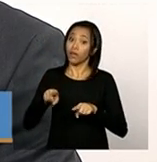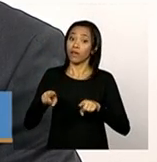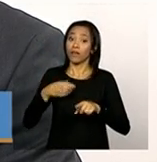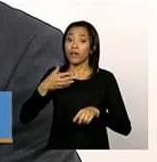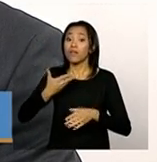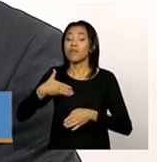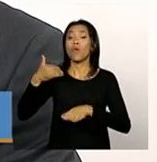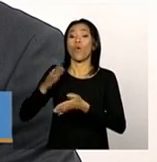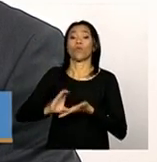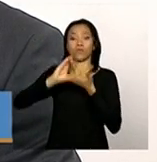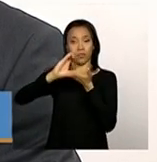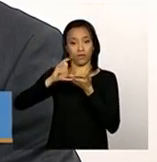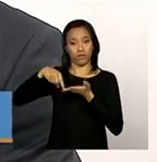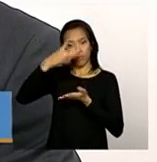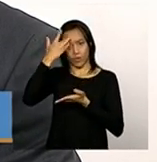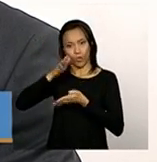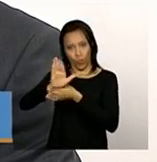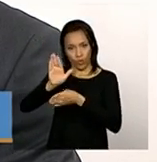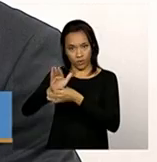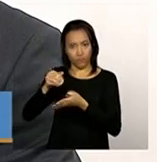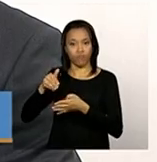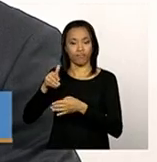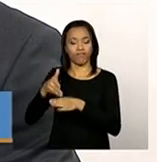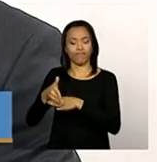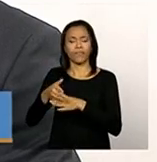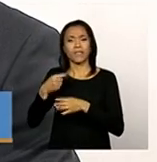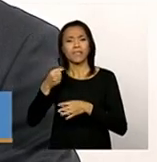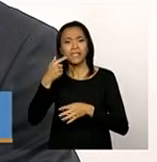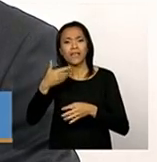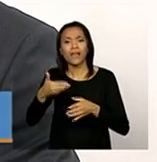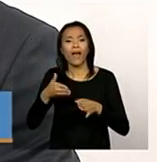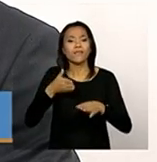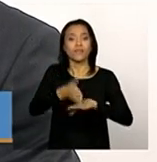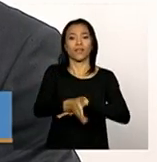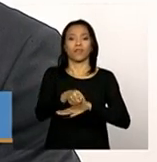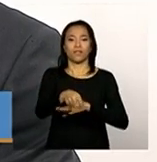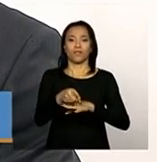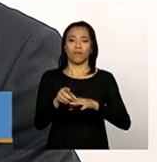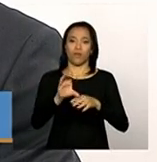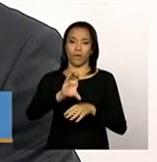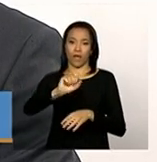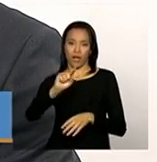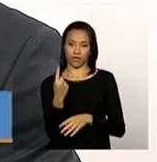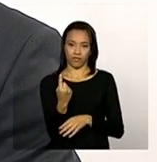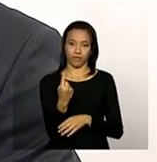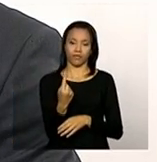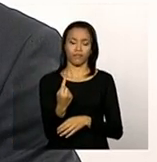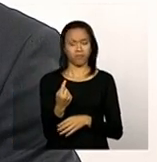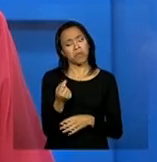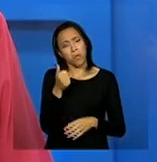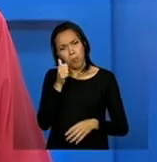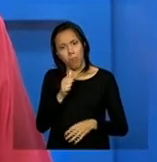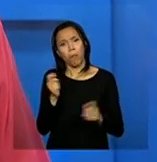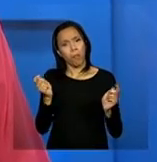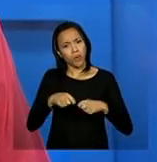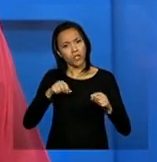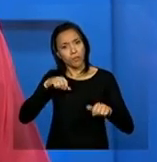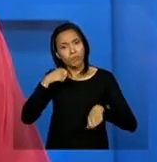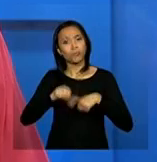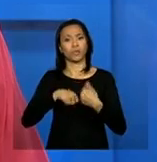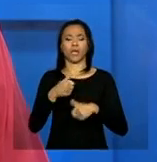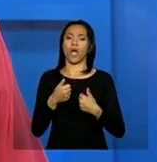e informar que precisa de acesso ao CAD SUAS, para essa atualização cadastral. Que, por exemplo, pode ter mudado um